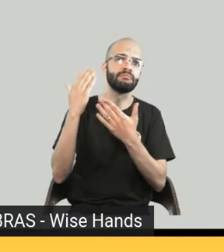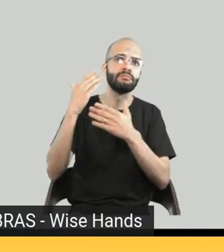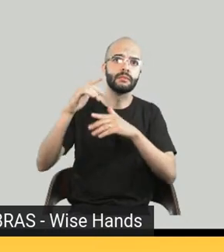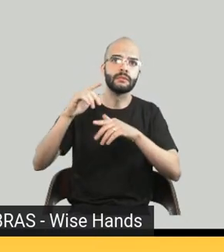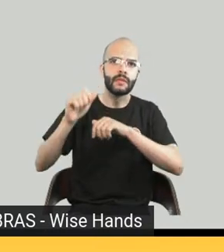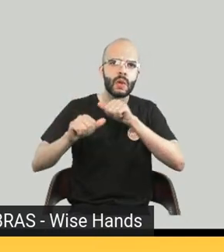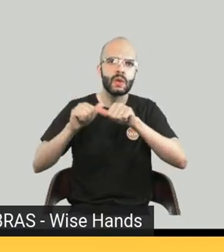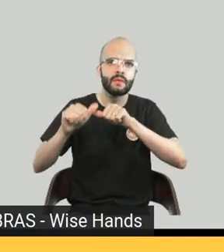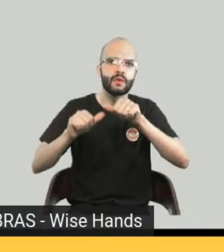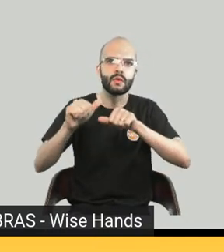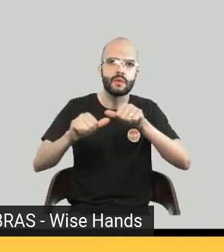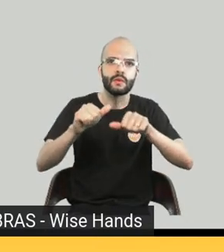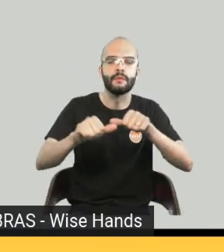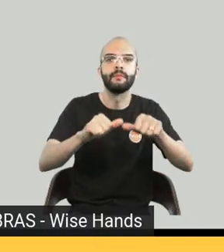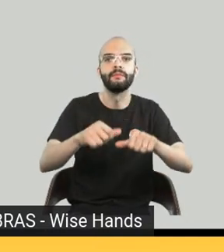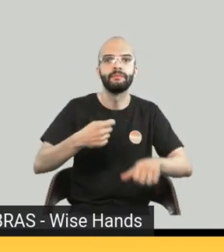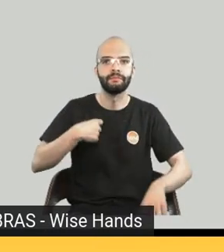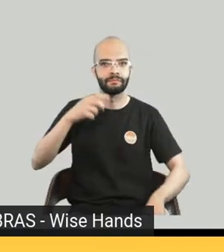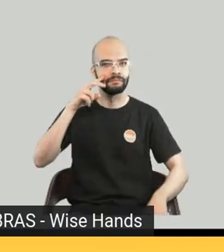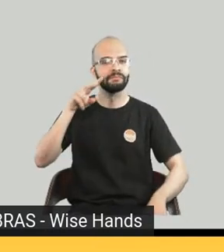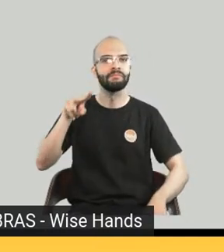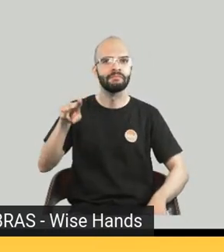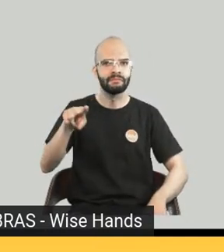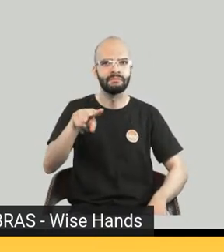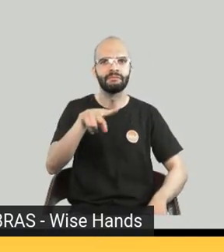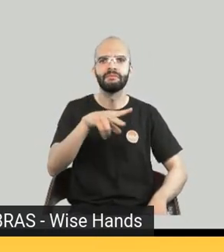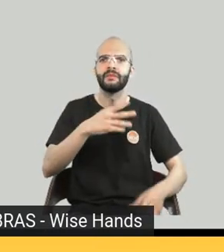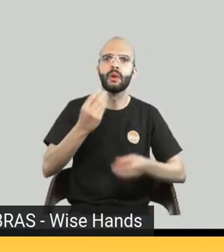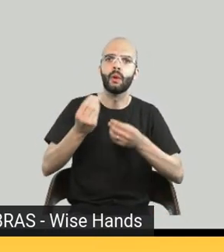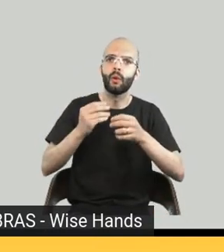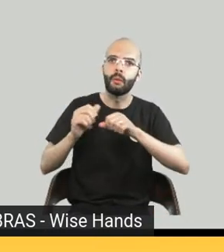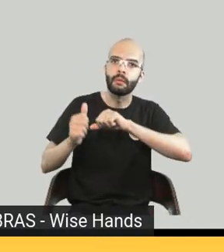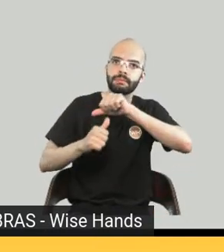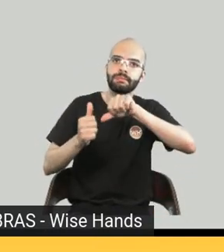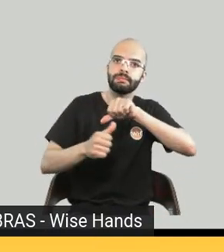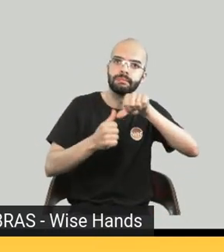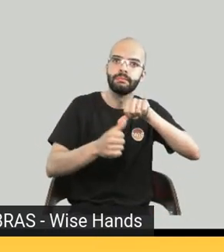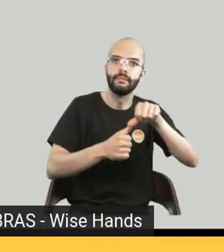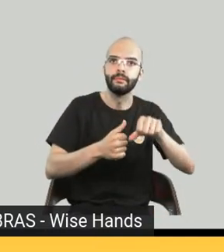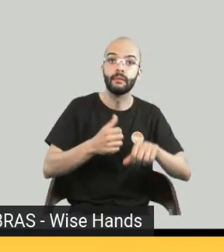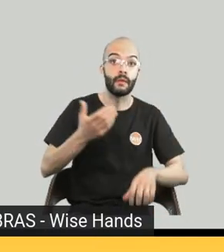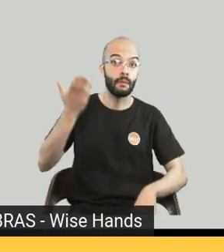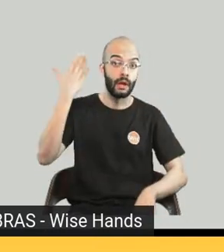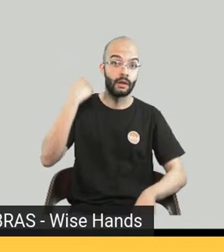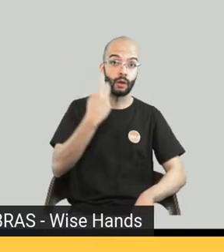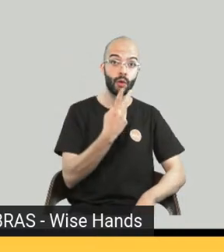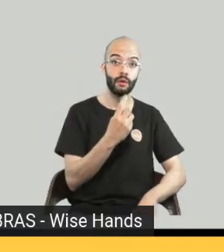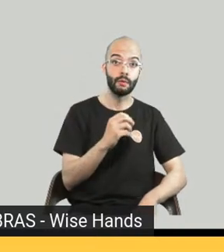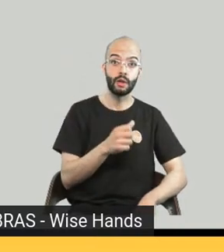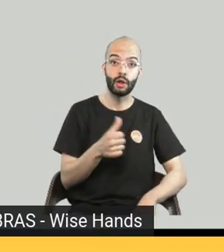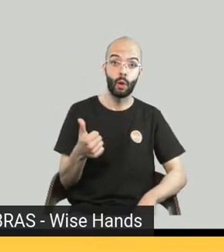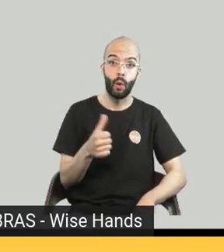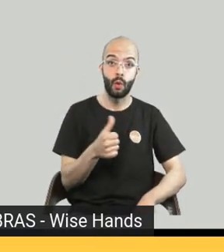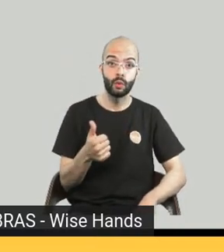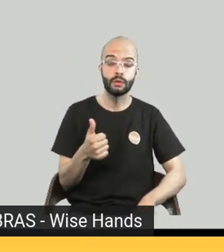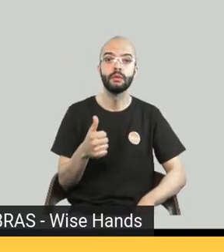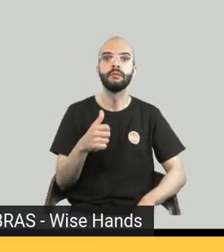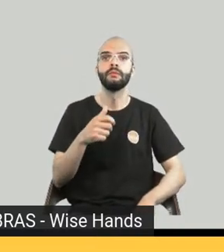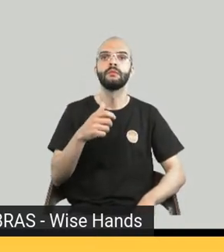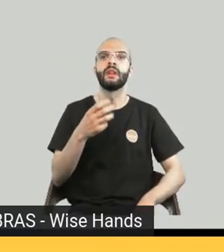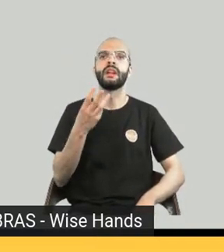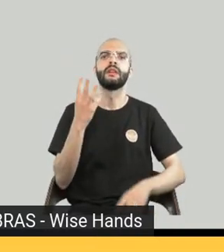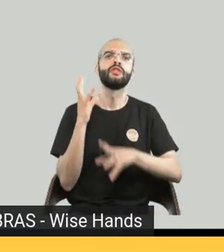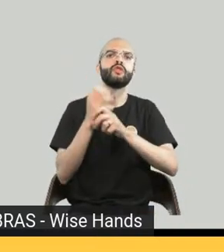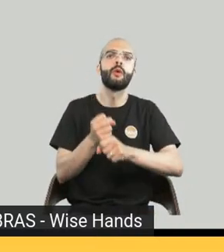2011, a gente tinha ali por volta de 30 e-books que tinham sido feitos num caráter bem experimental, assim, isso